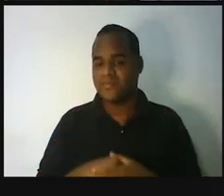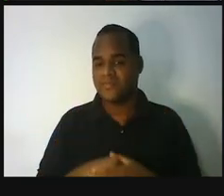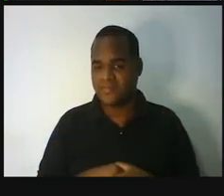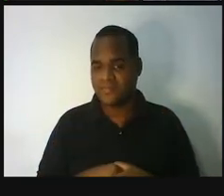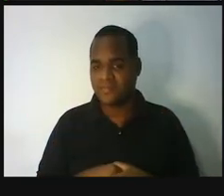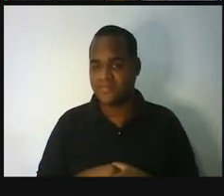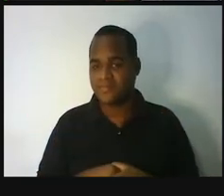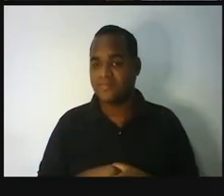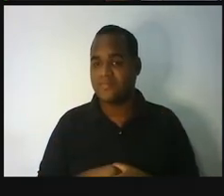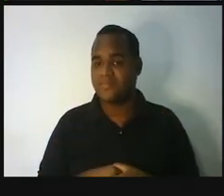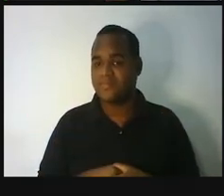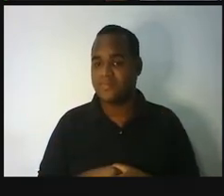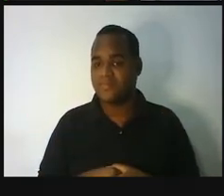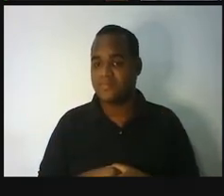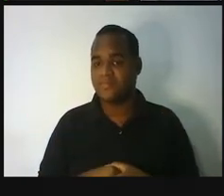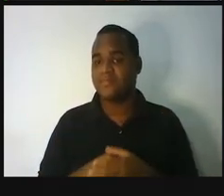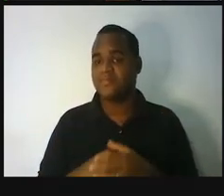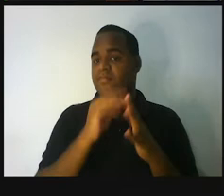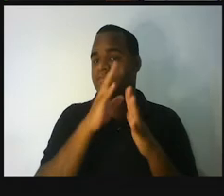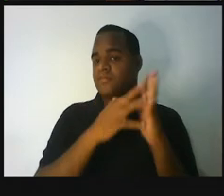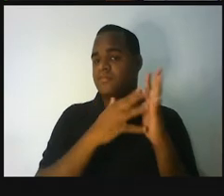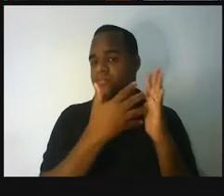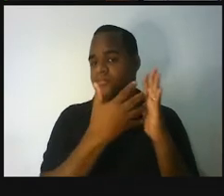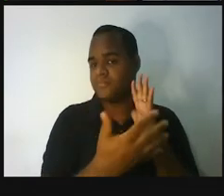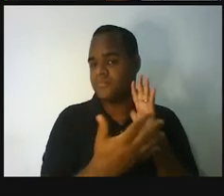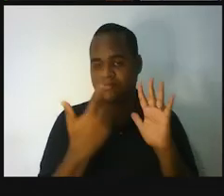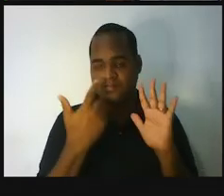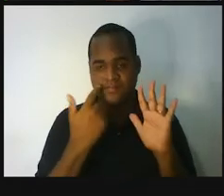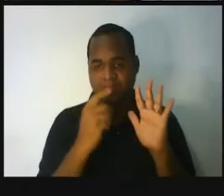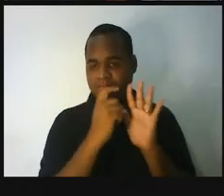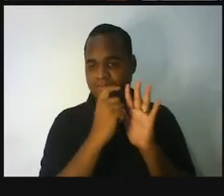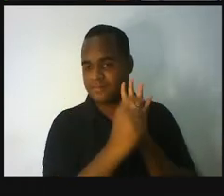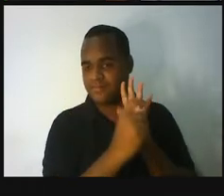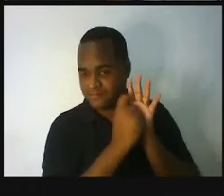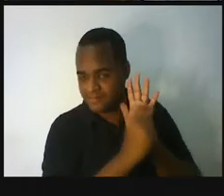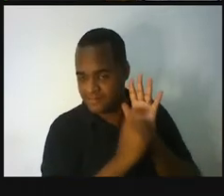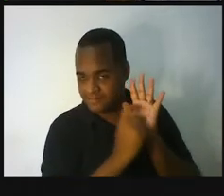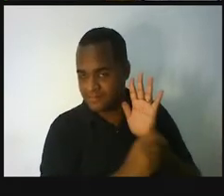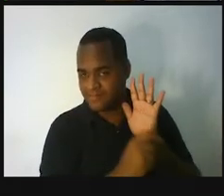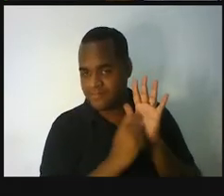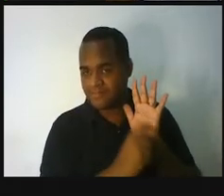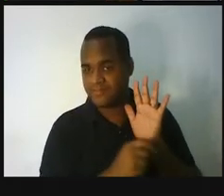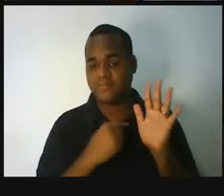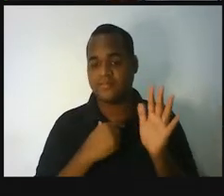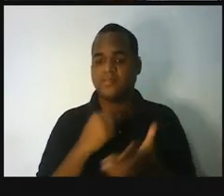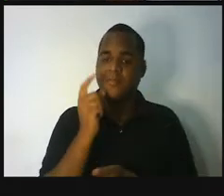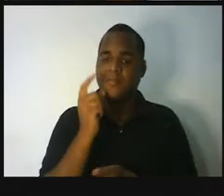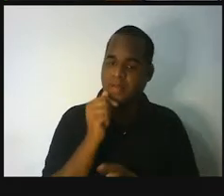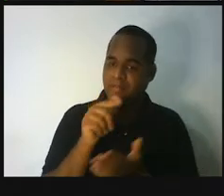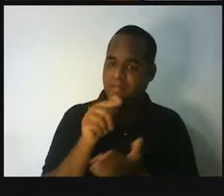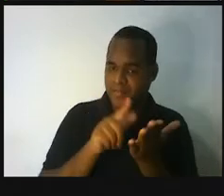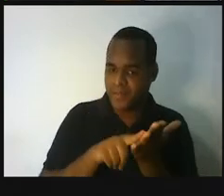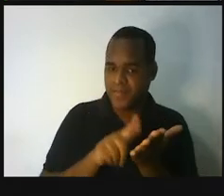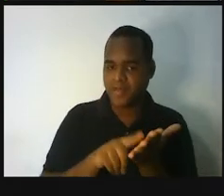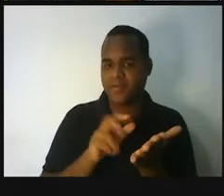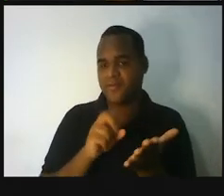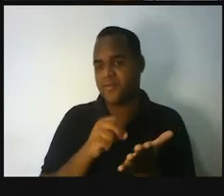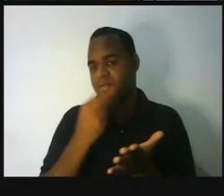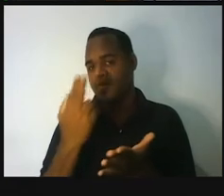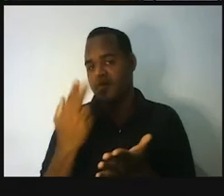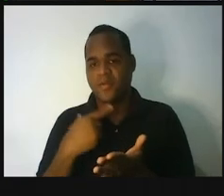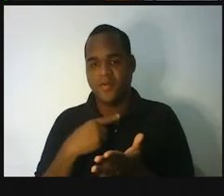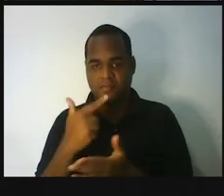é só olhar para a tabela e começar a usar o seu lápis, o seu papel ou a sua